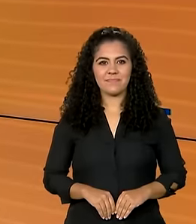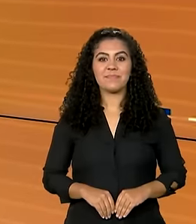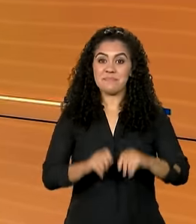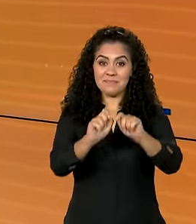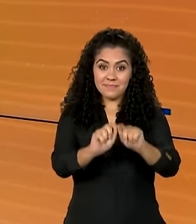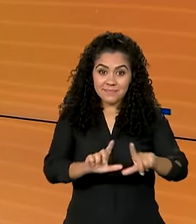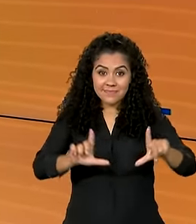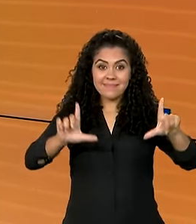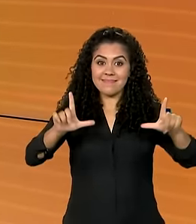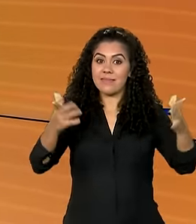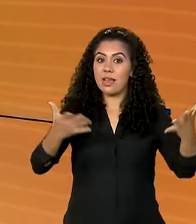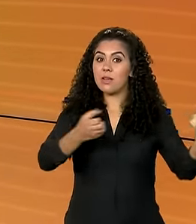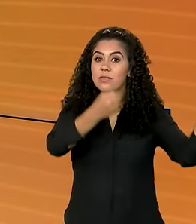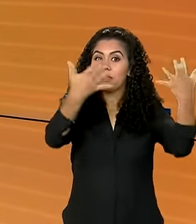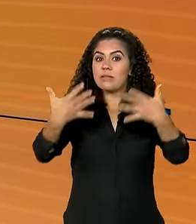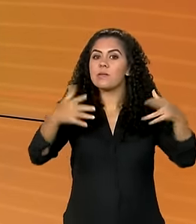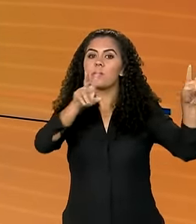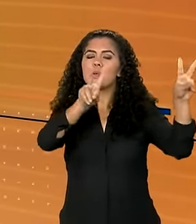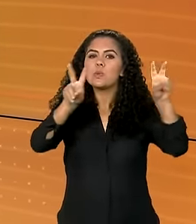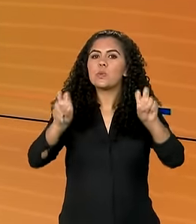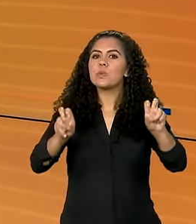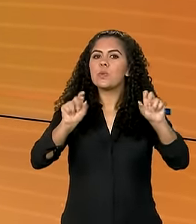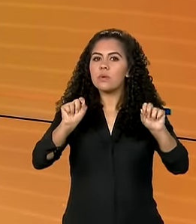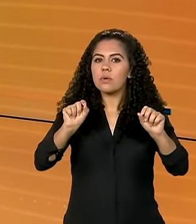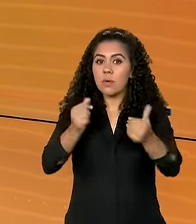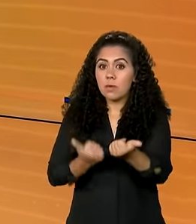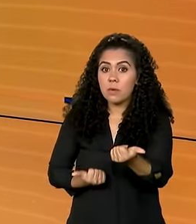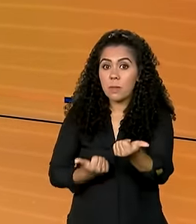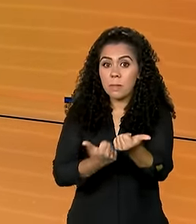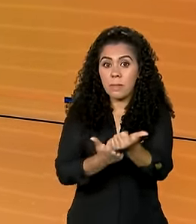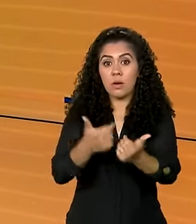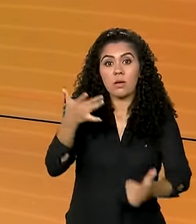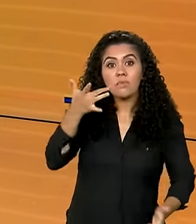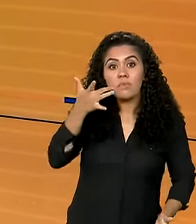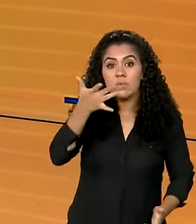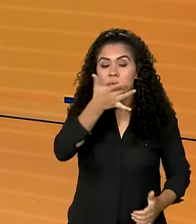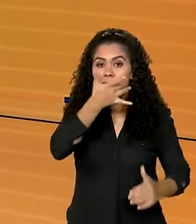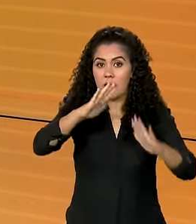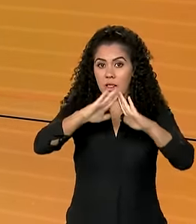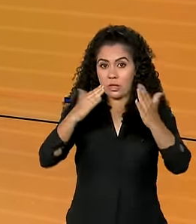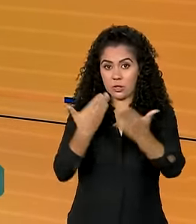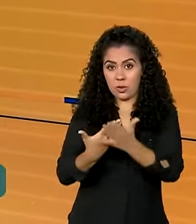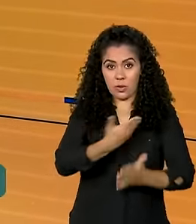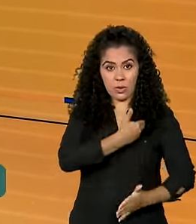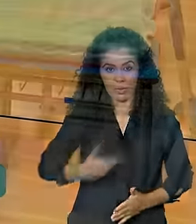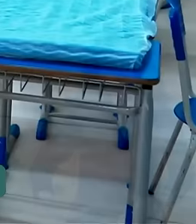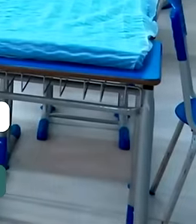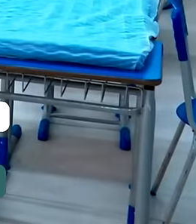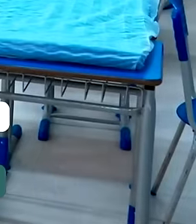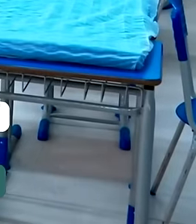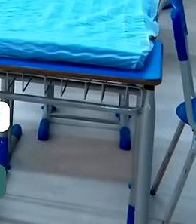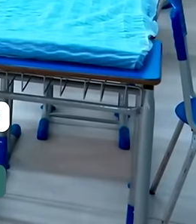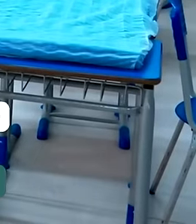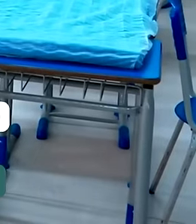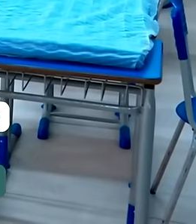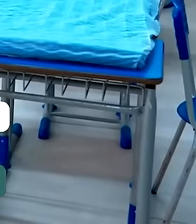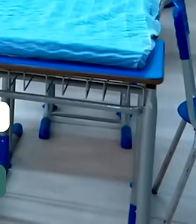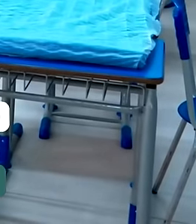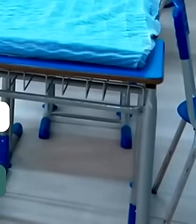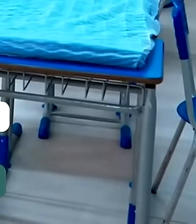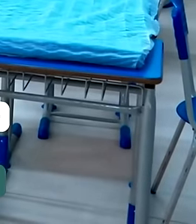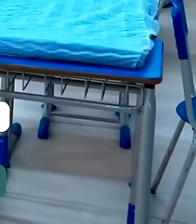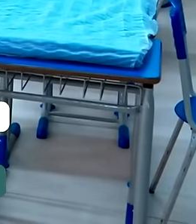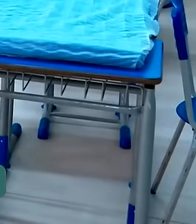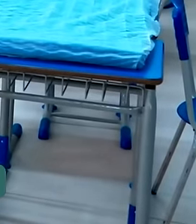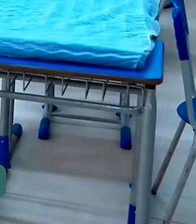Estamos de volta e vamos falar do reforço da saúde bucal nas escolas públicas. O governo federal ampliou as ações em